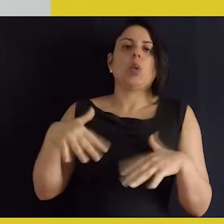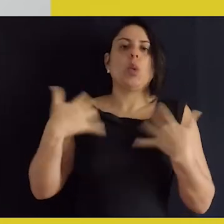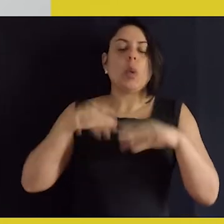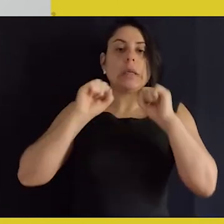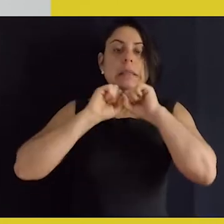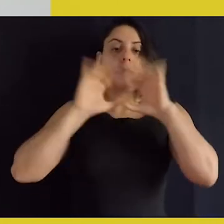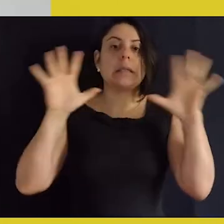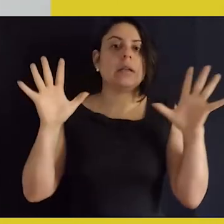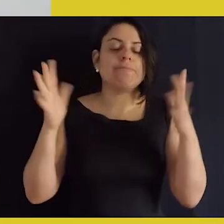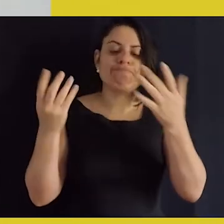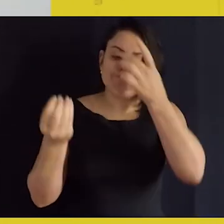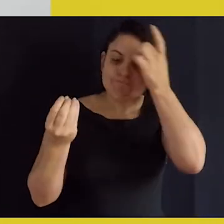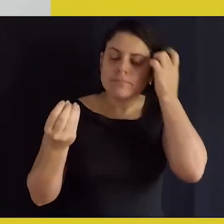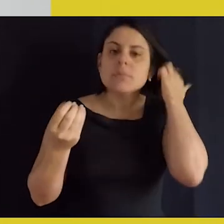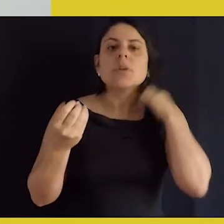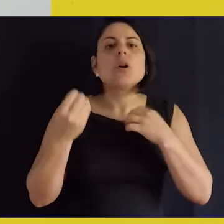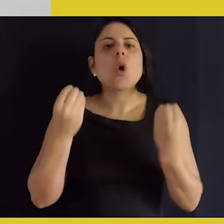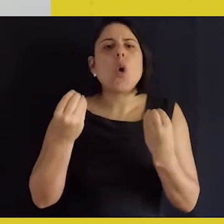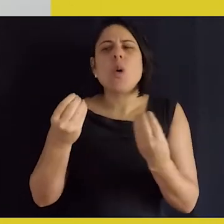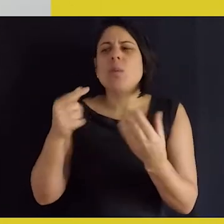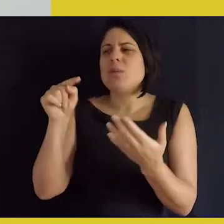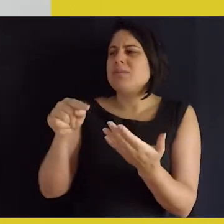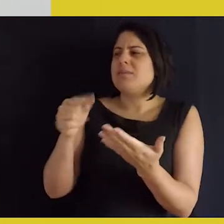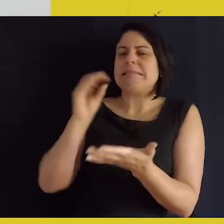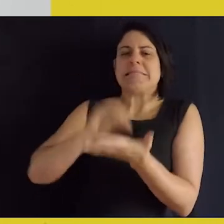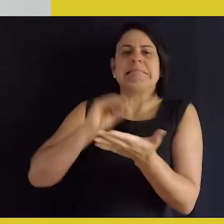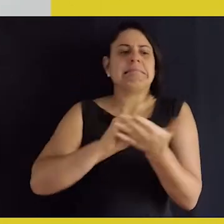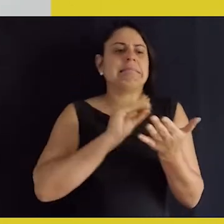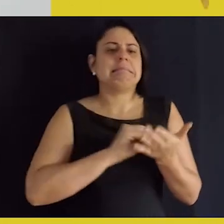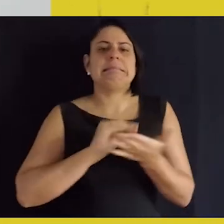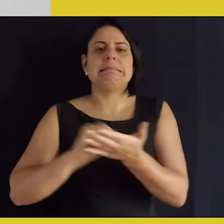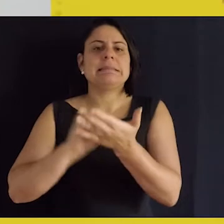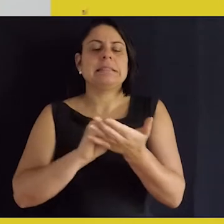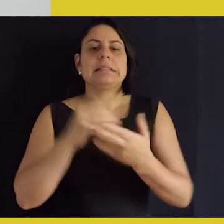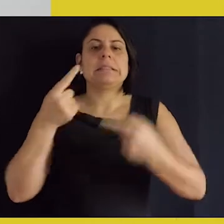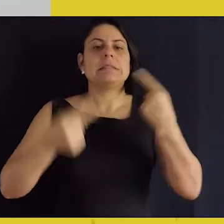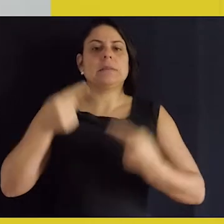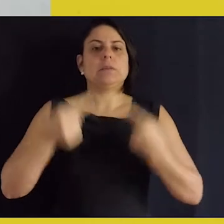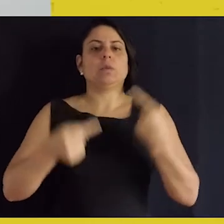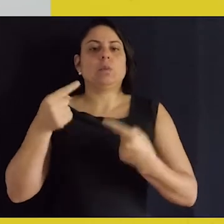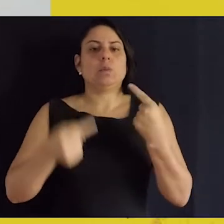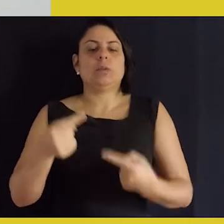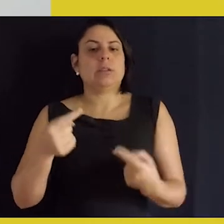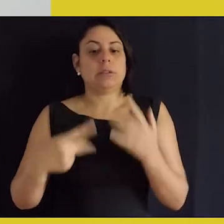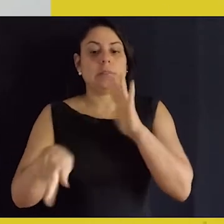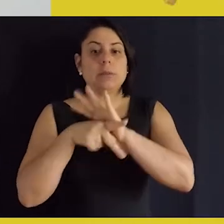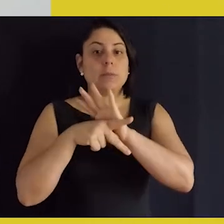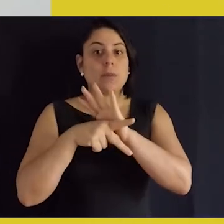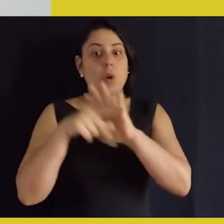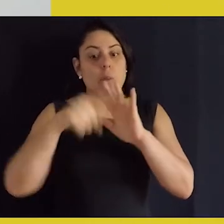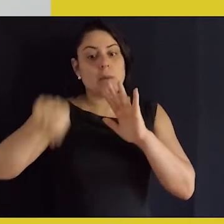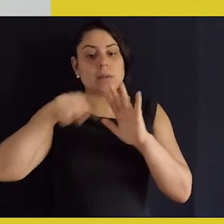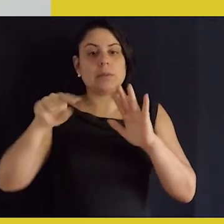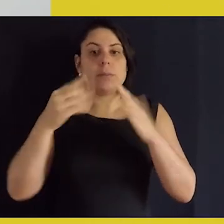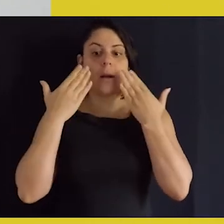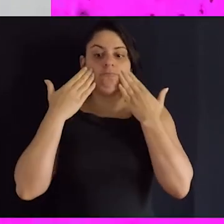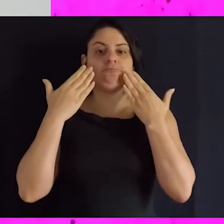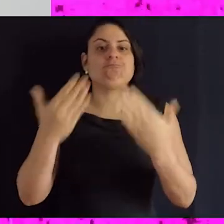era ineficiente e insuficiente às políticas de